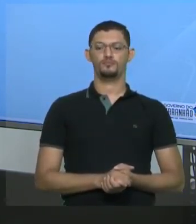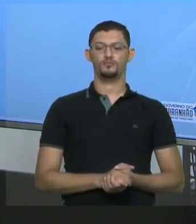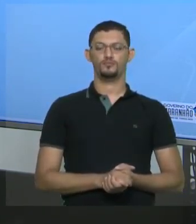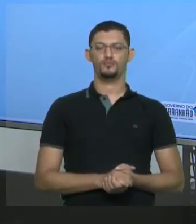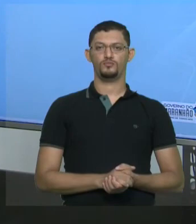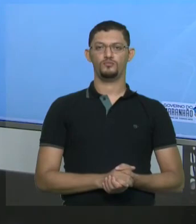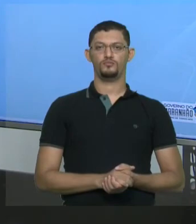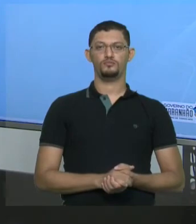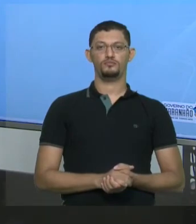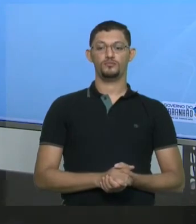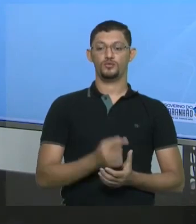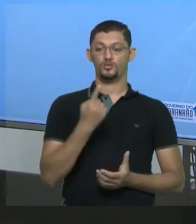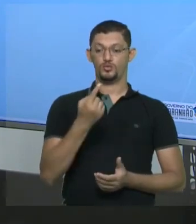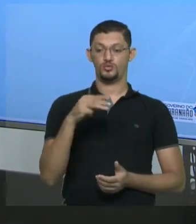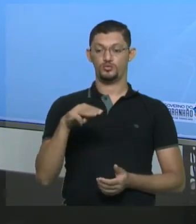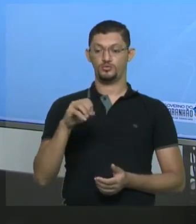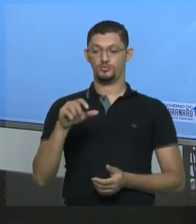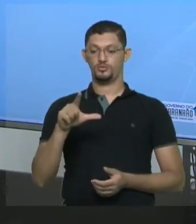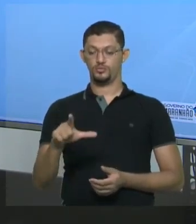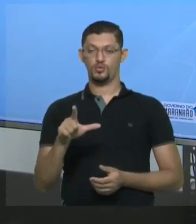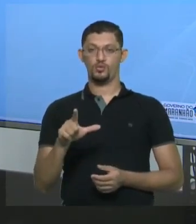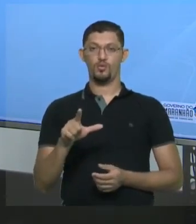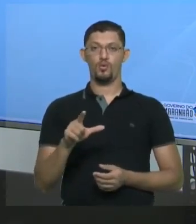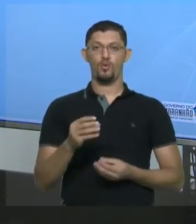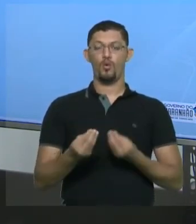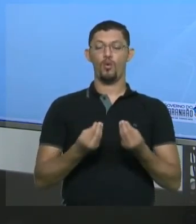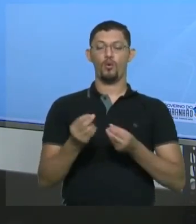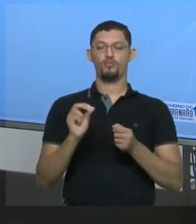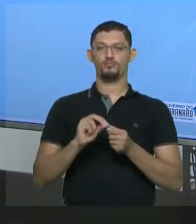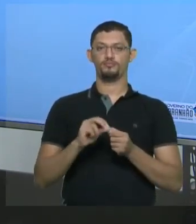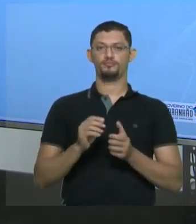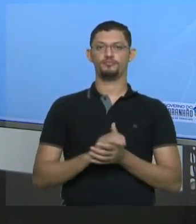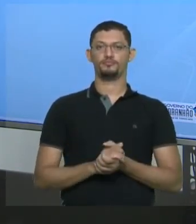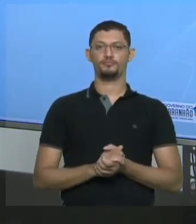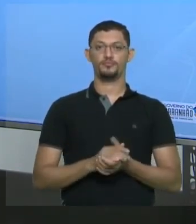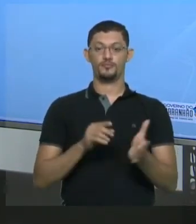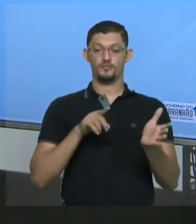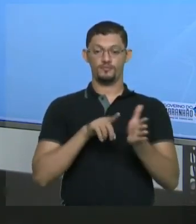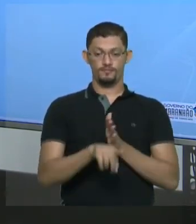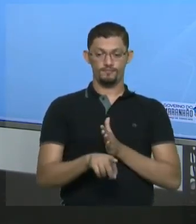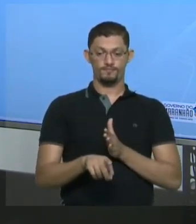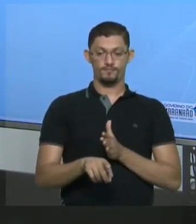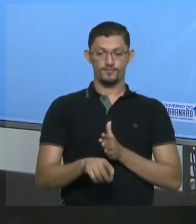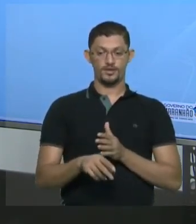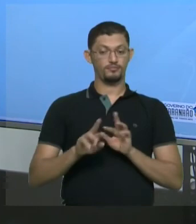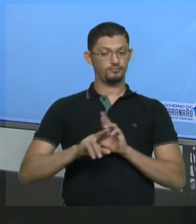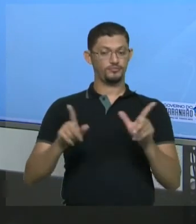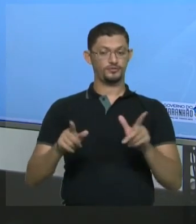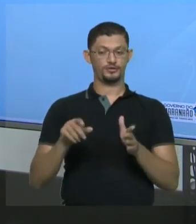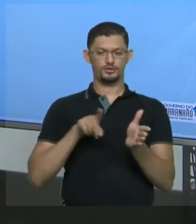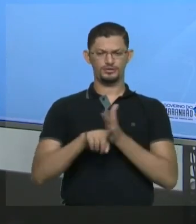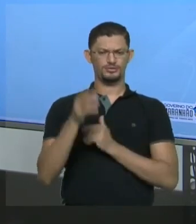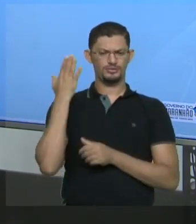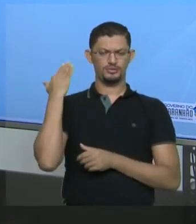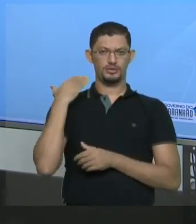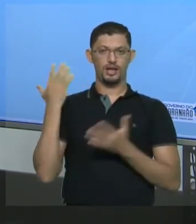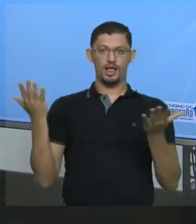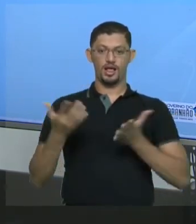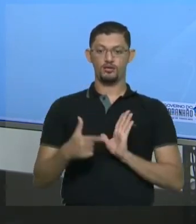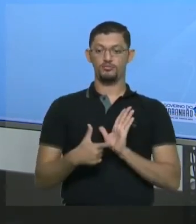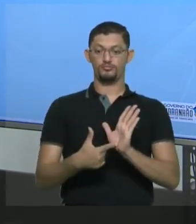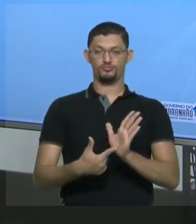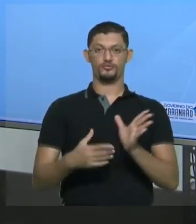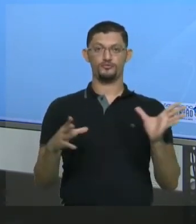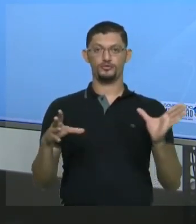cada mol de matéria. Nessa questão, ao contrário da questão anterior, ele já está me dando a massa molar